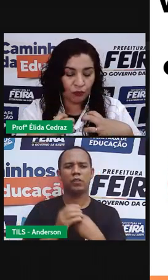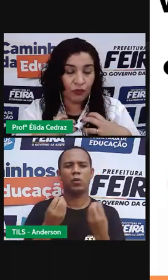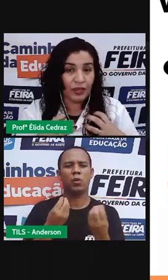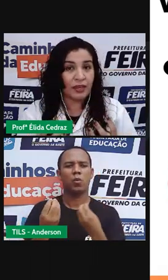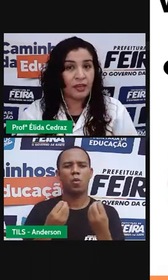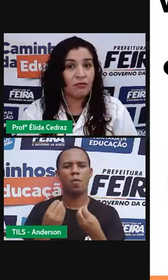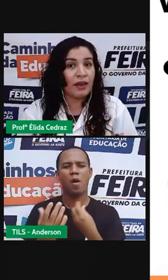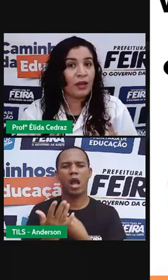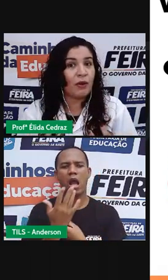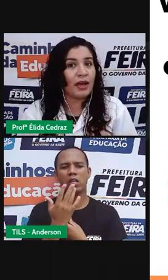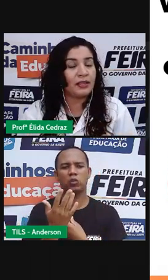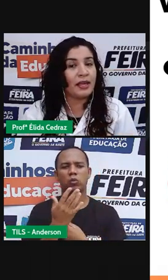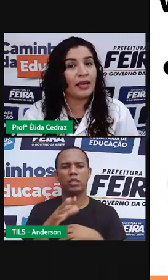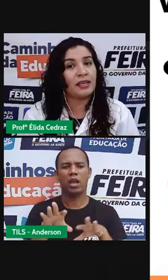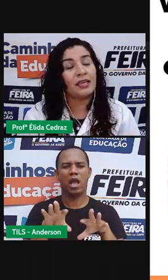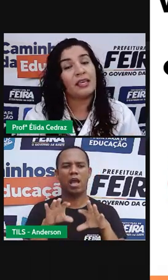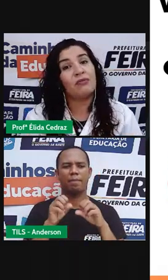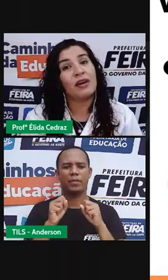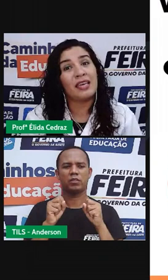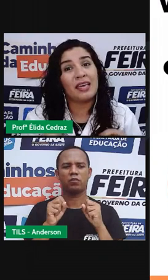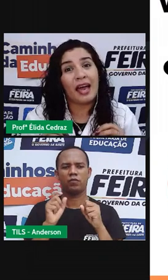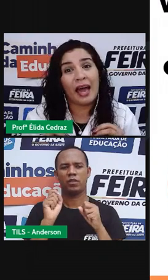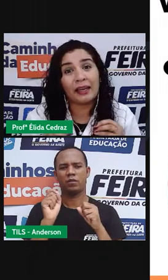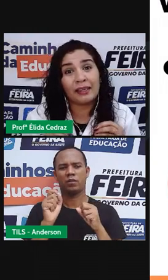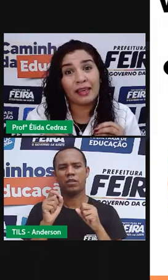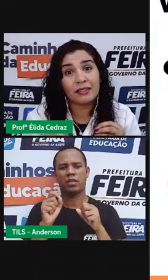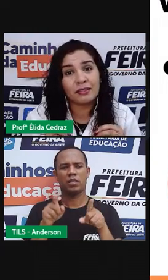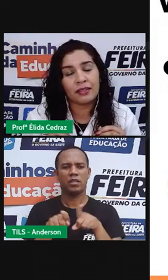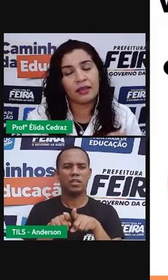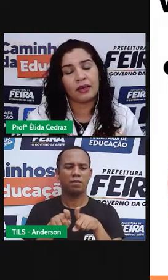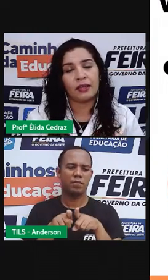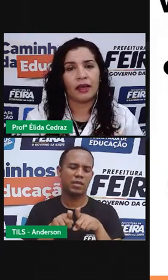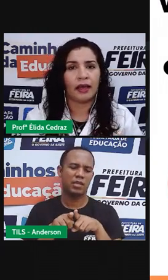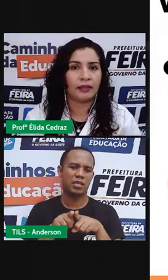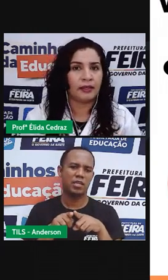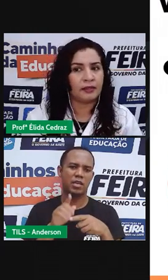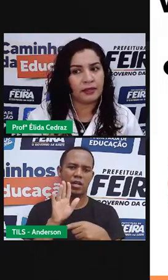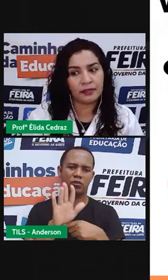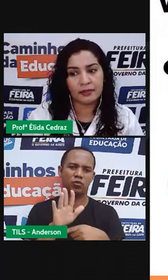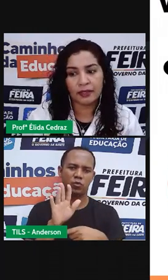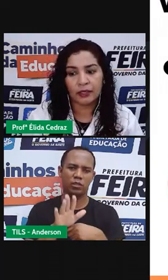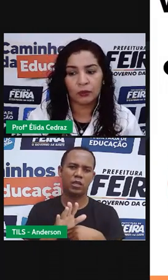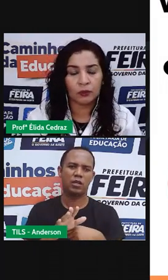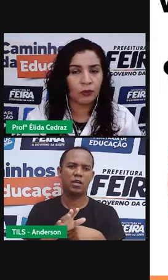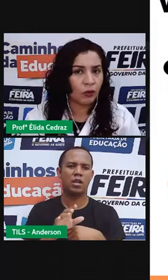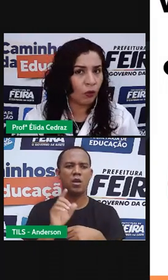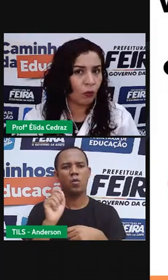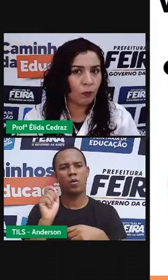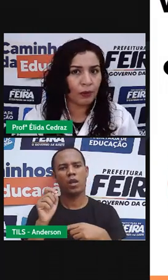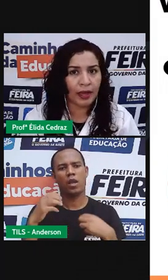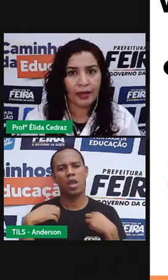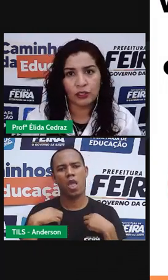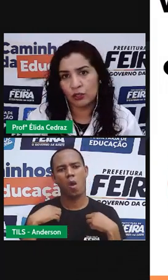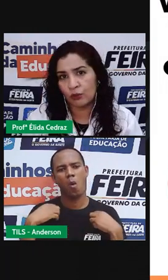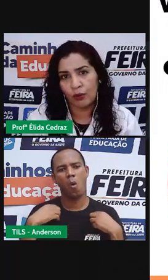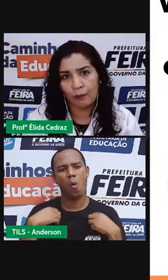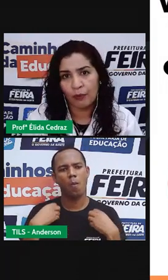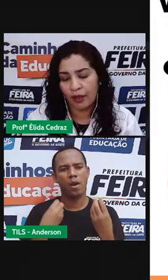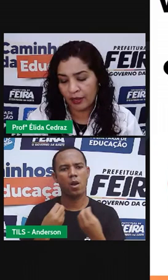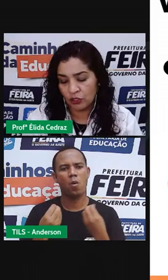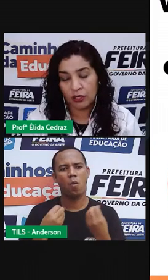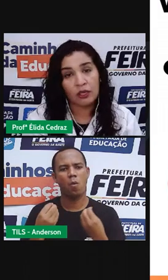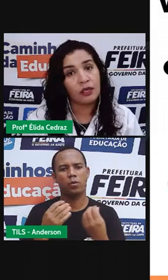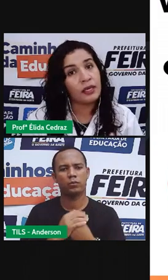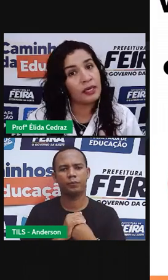absorver, vai guardar e vai aquecer aquele tecido, ou plástico,